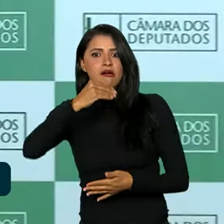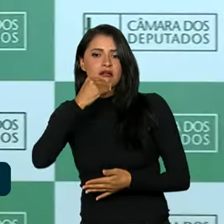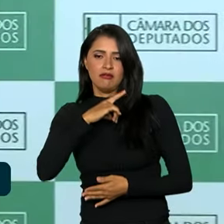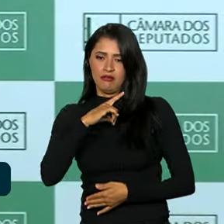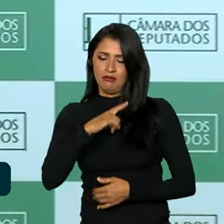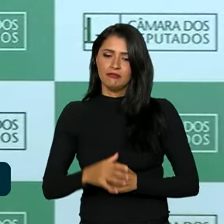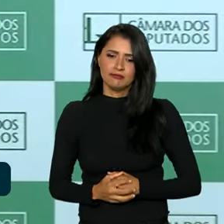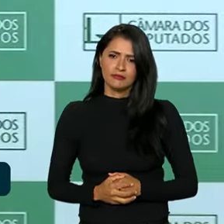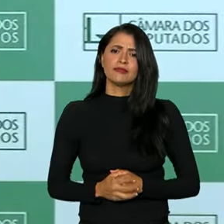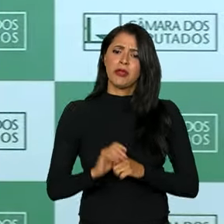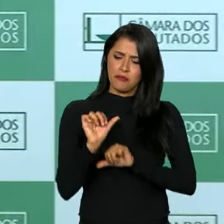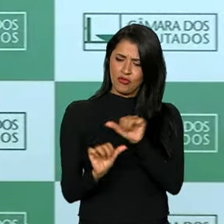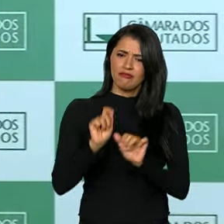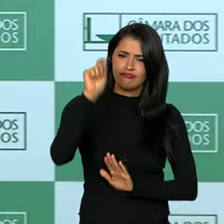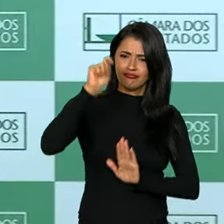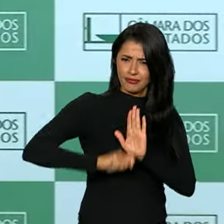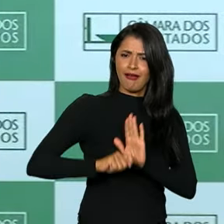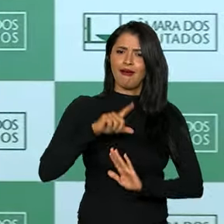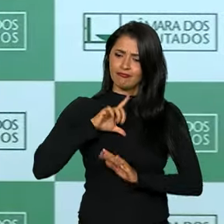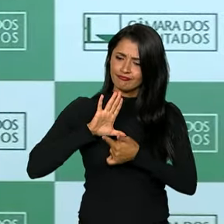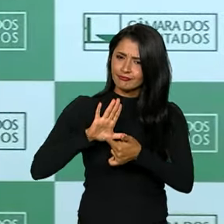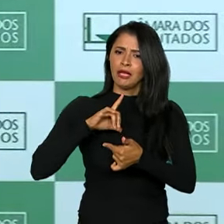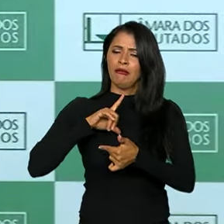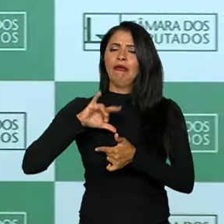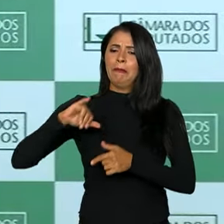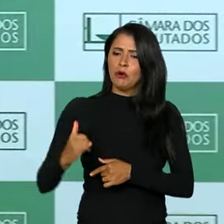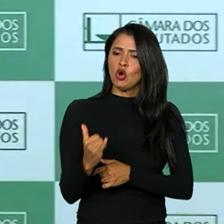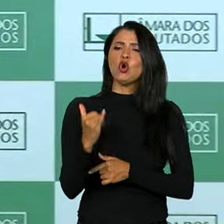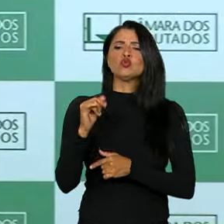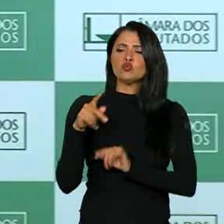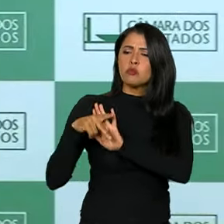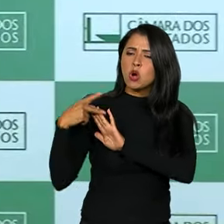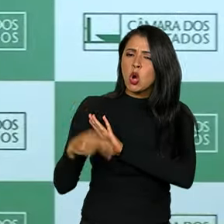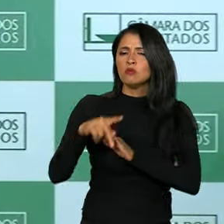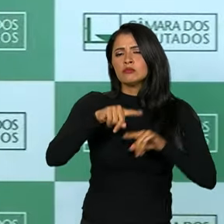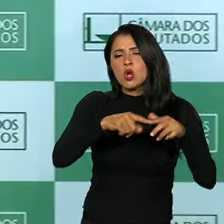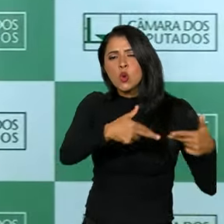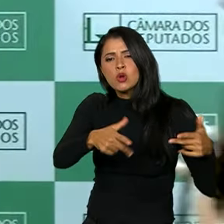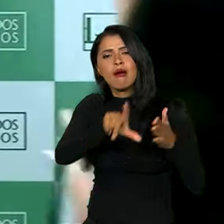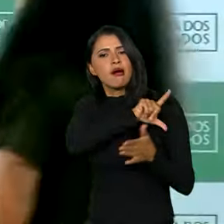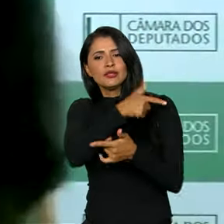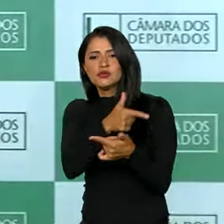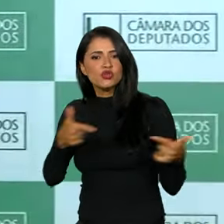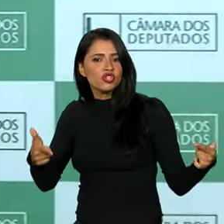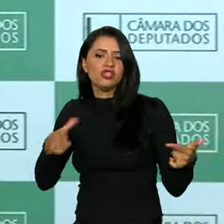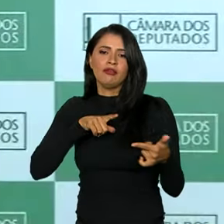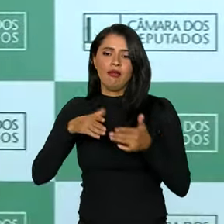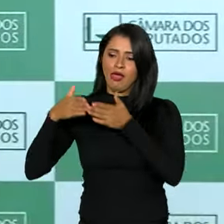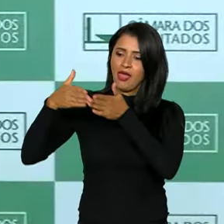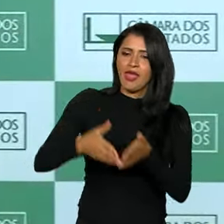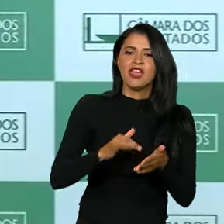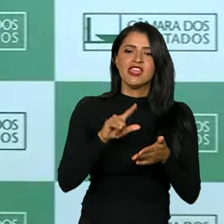Uma reforma tributária que estabelece impostos para itens que não tinham imposto no país, como o IAT,